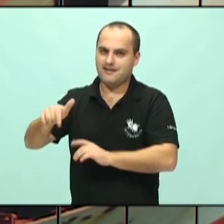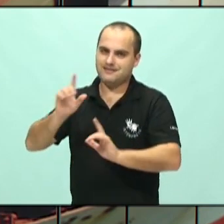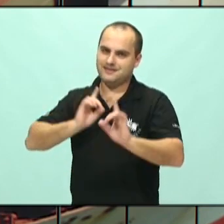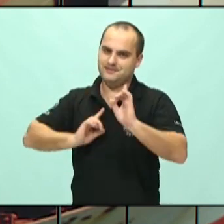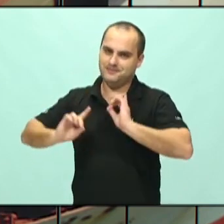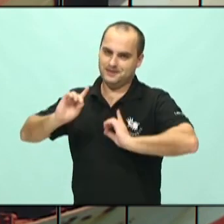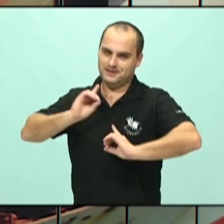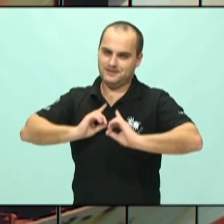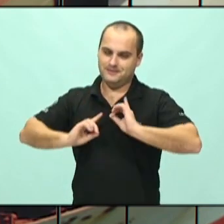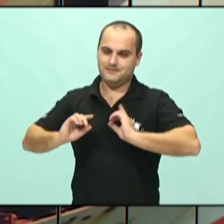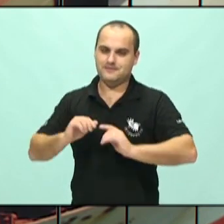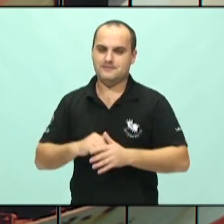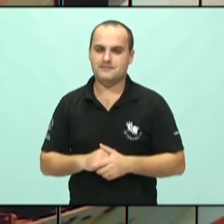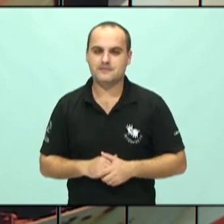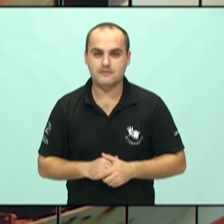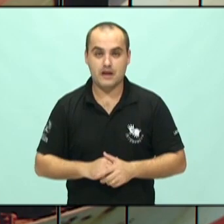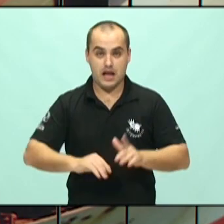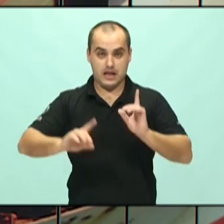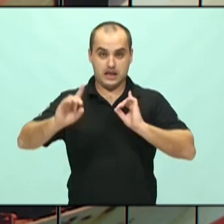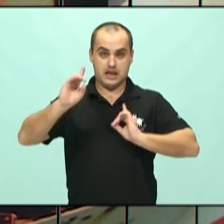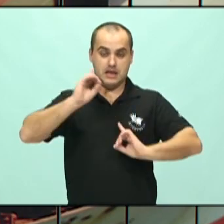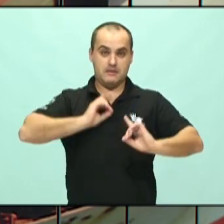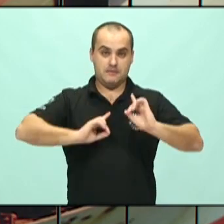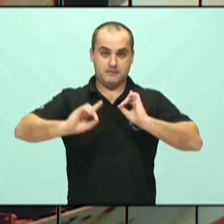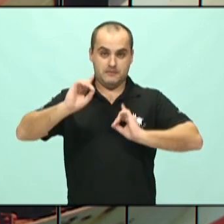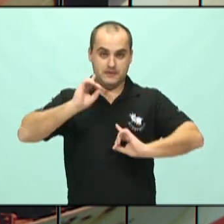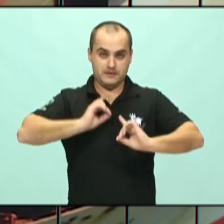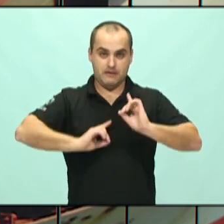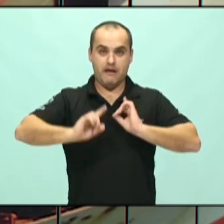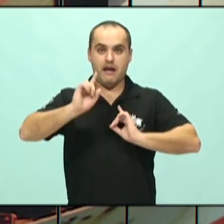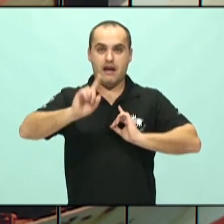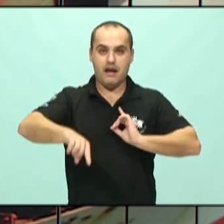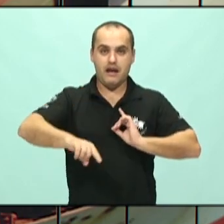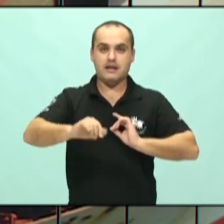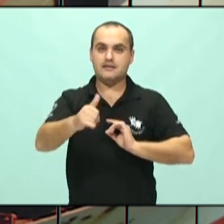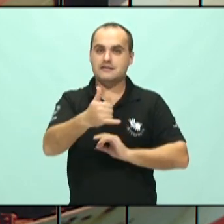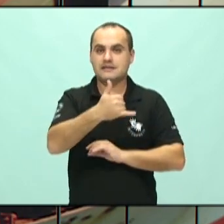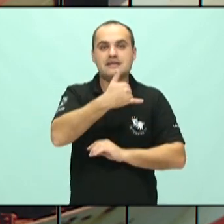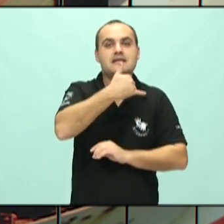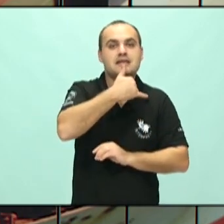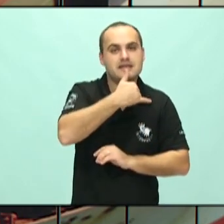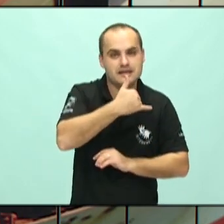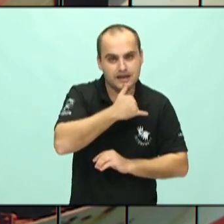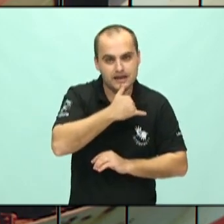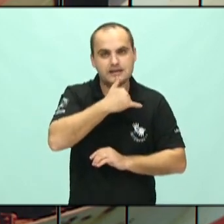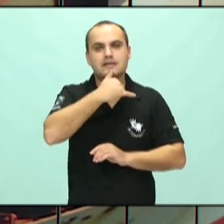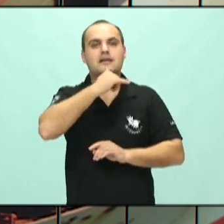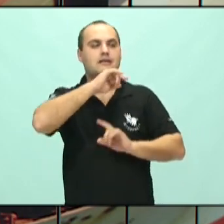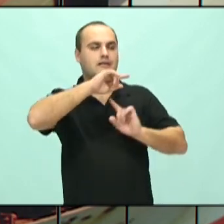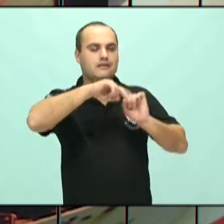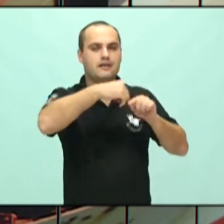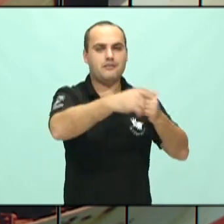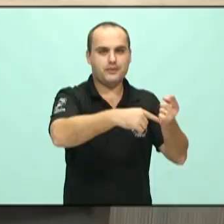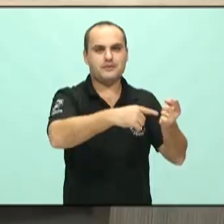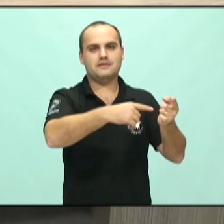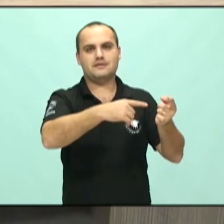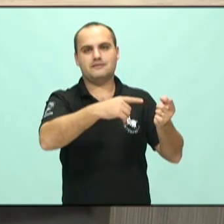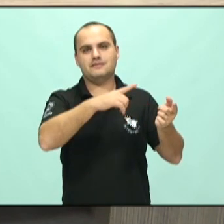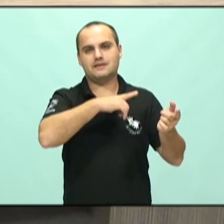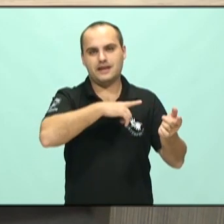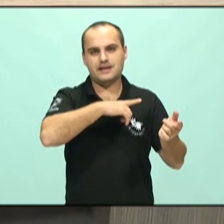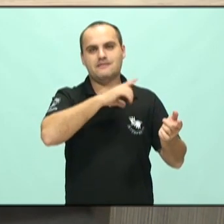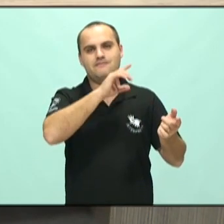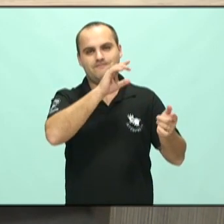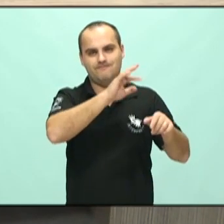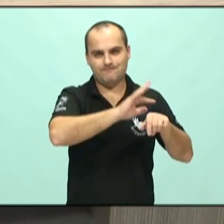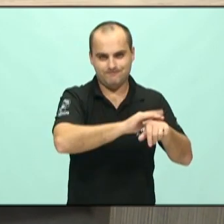gosto é, depressão é uma desproporção de tristeza que te traz disfunção. A média mundial é de